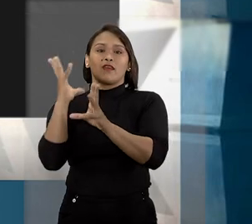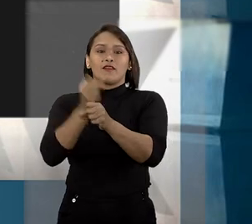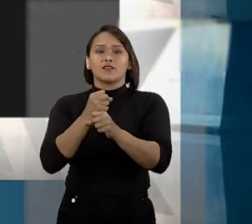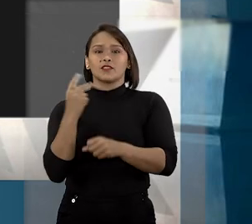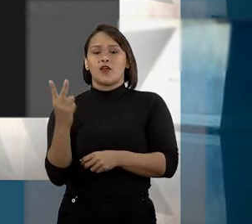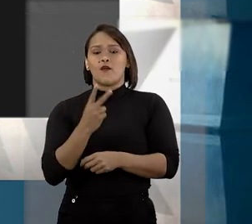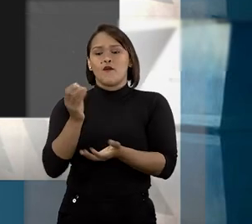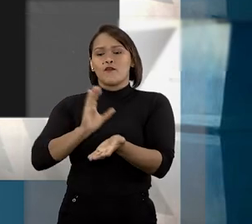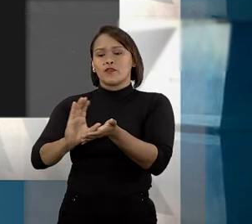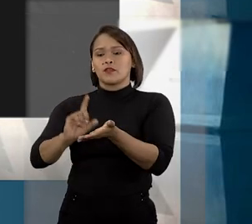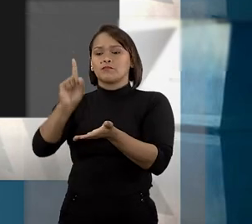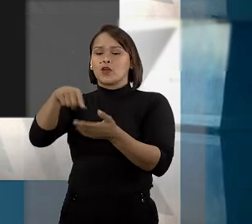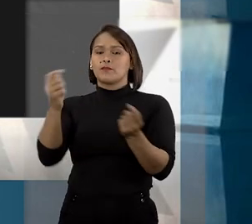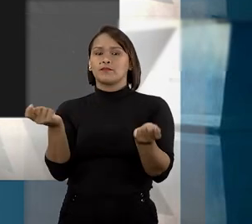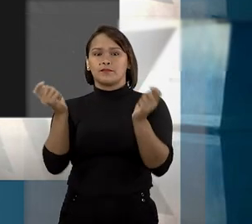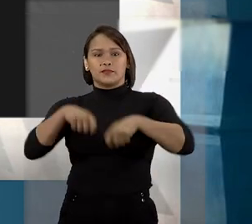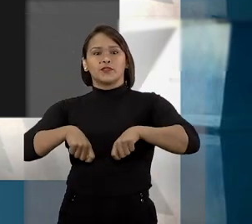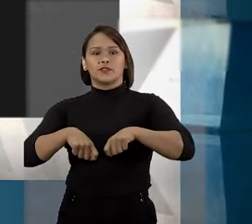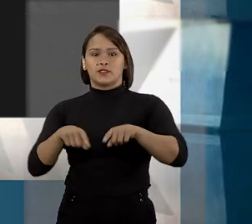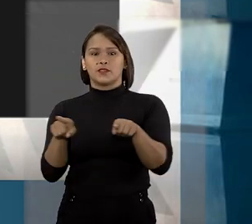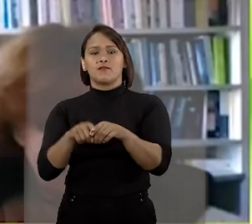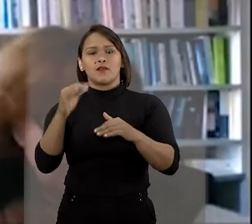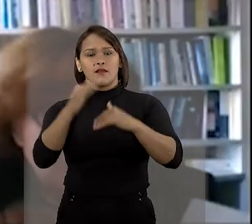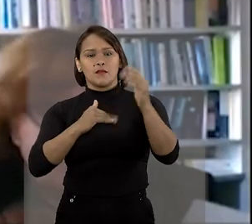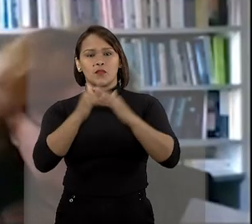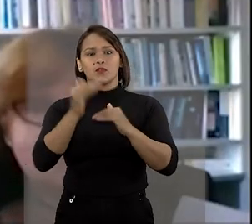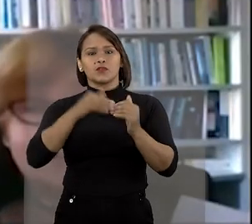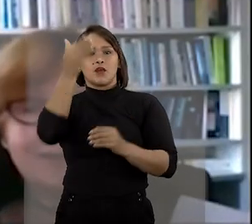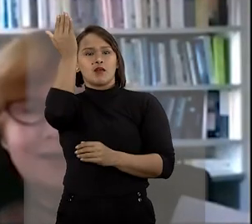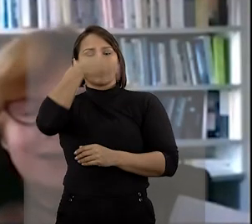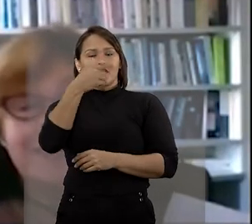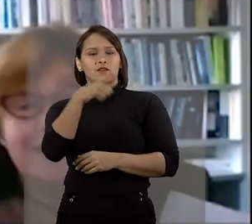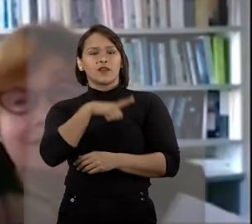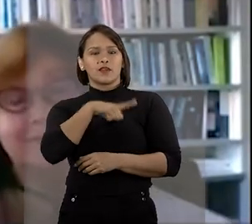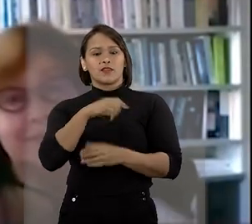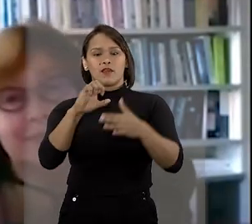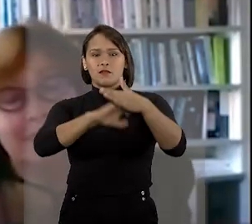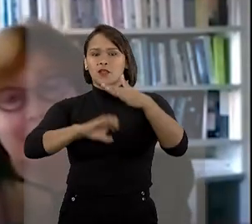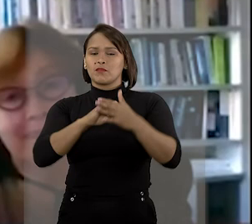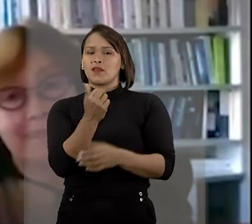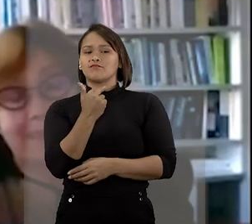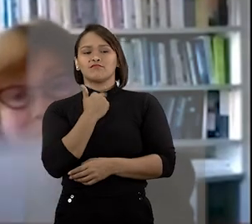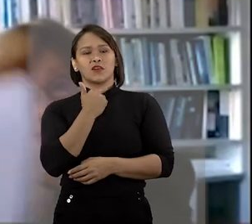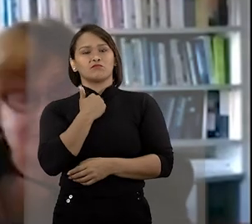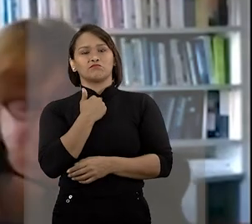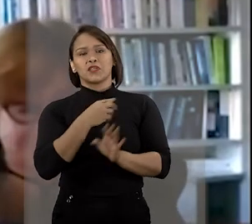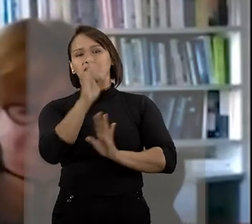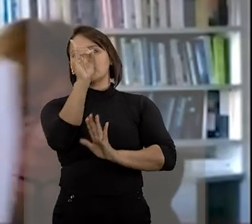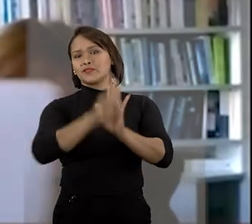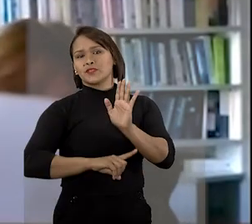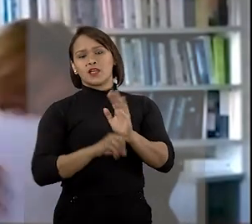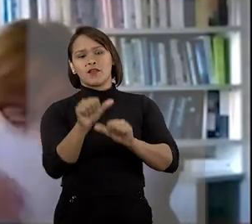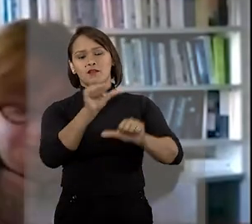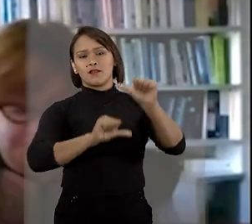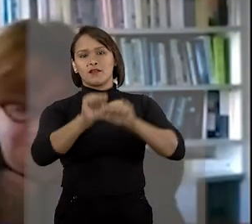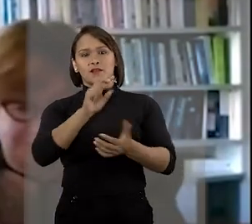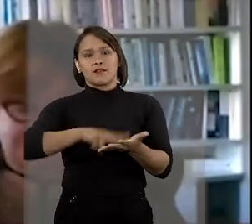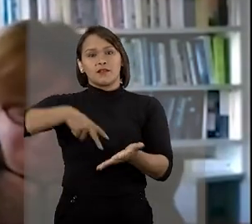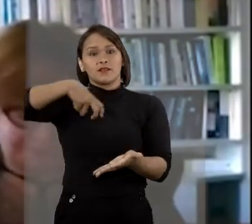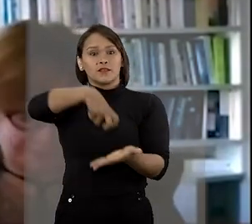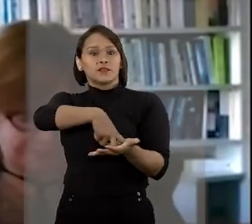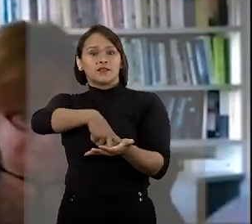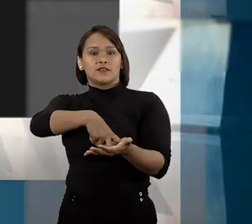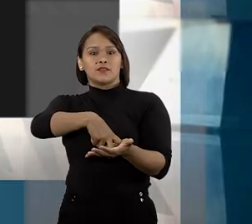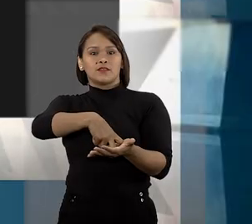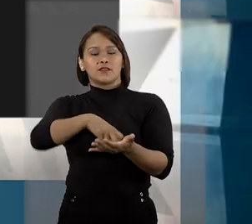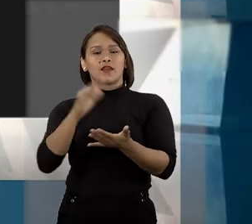revisão do valor da pensão sejam possíveis, a produção da prova pretendida pela empresa não teria capacidade de modificar